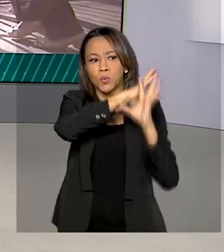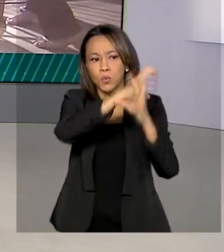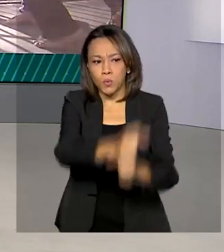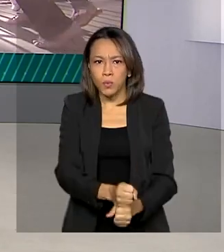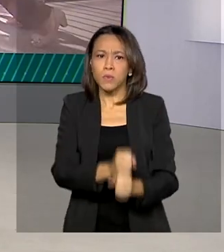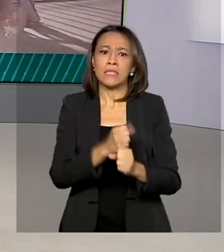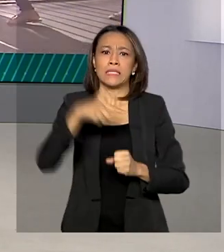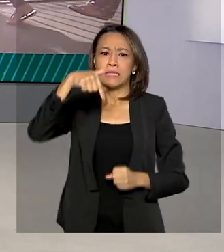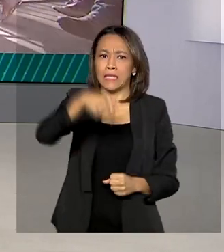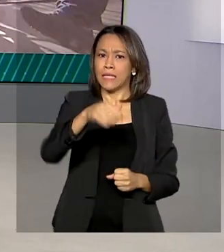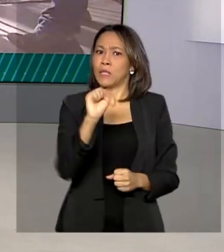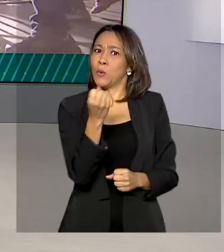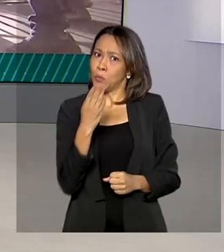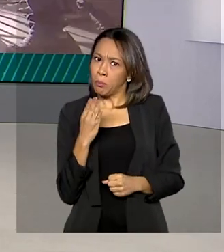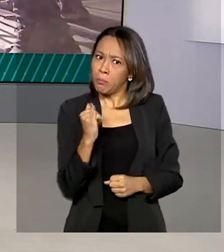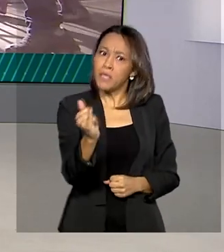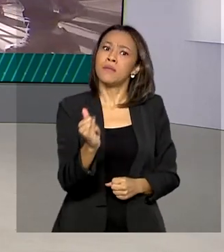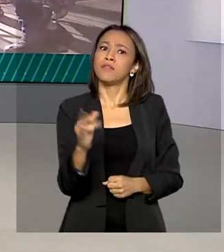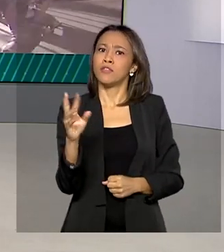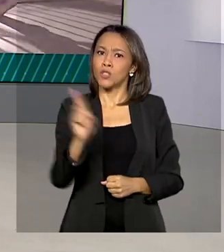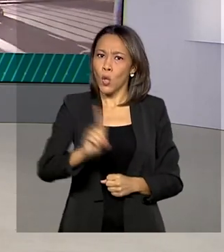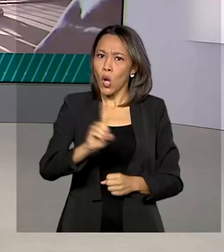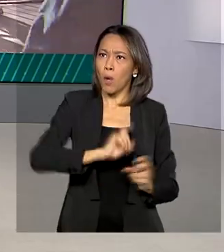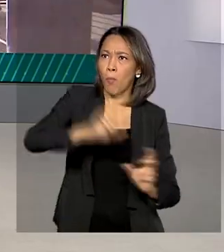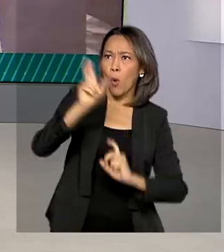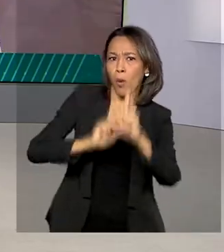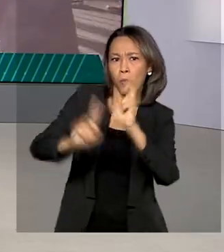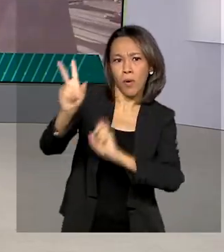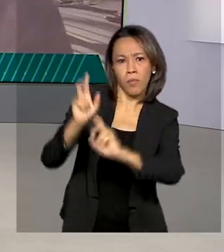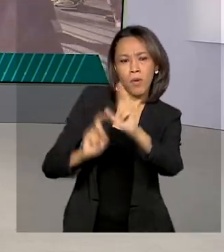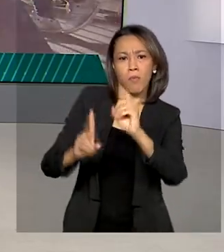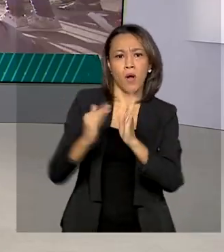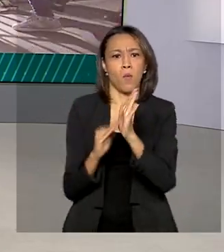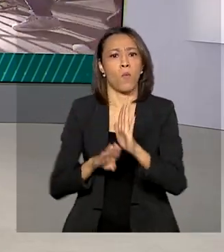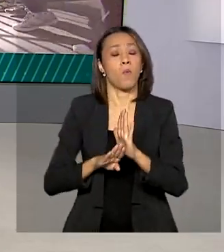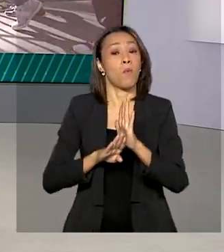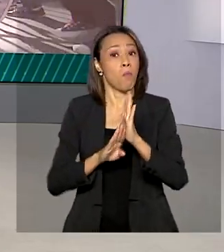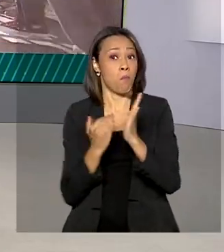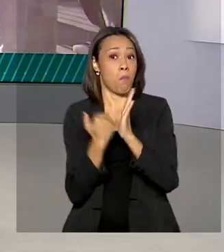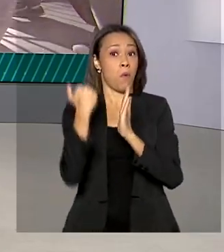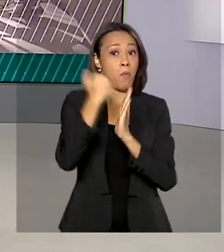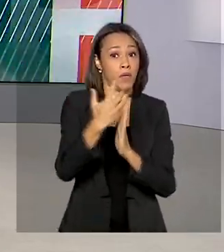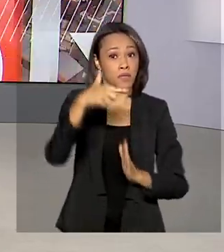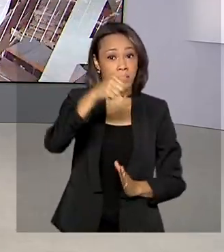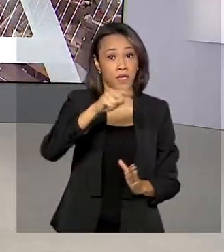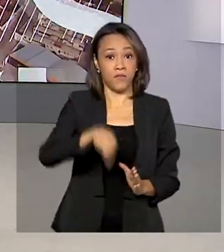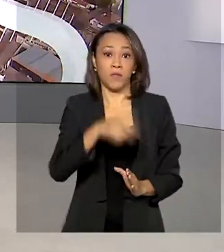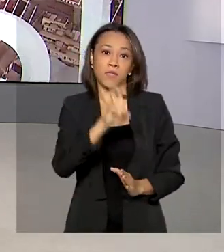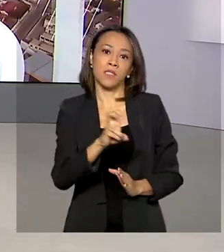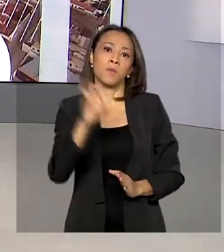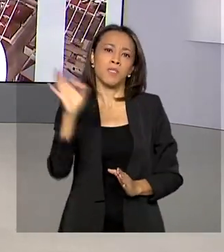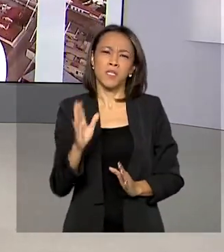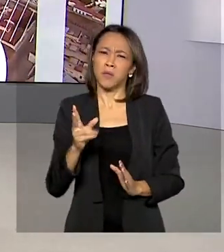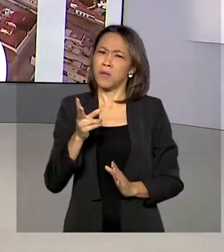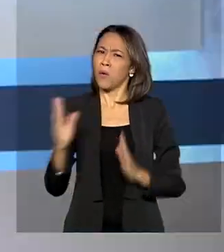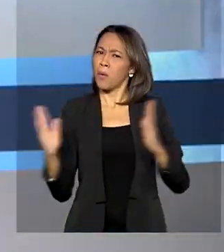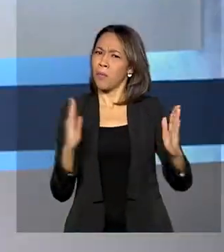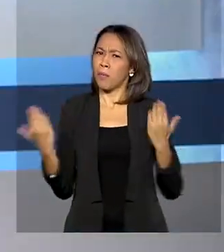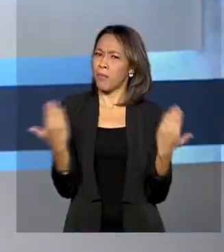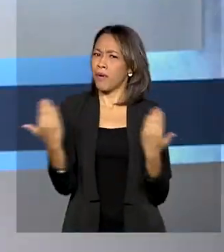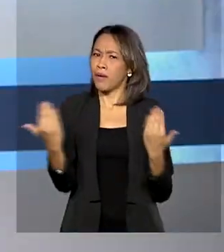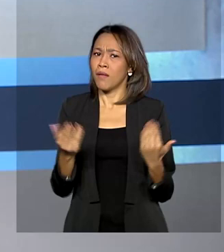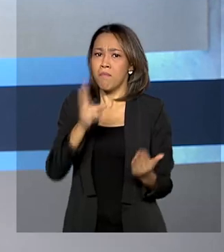78 bilhões de dólares. Um crescimento de 7,5% em relação ao mesmo período do ano passado.